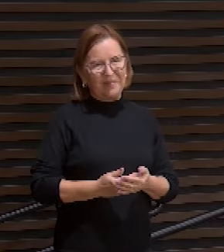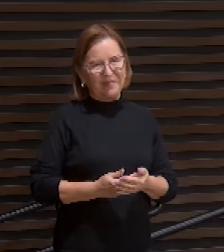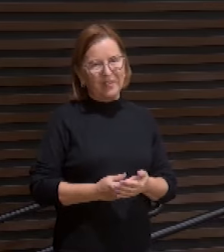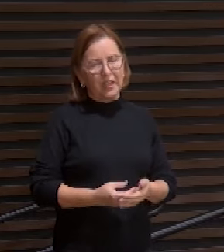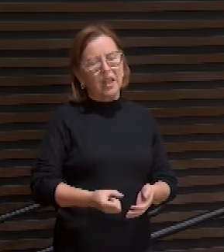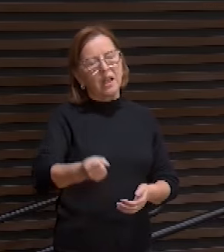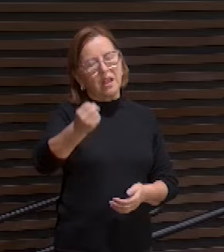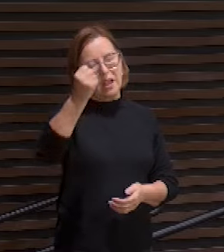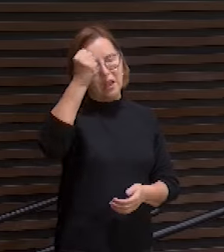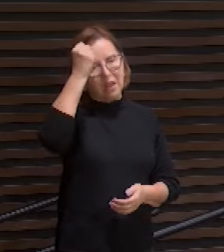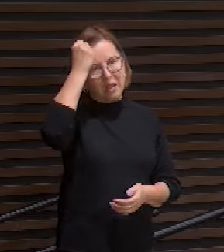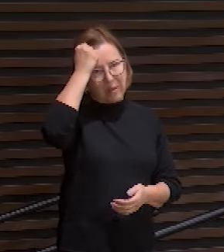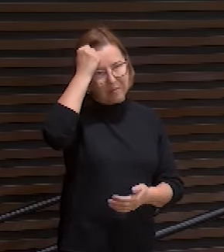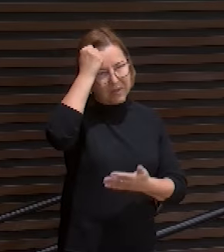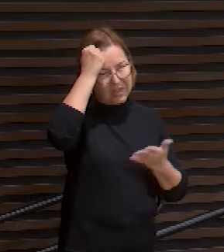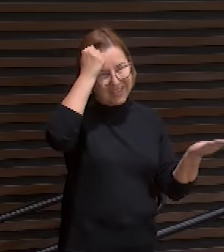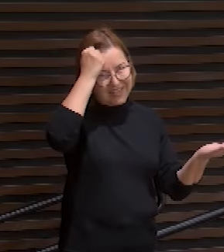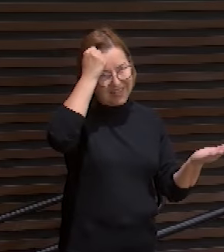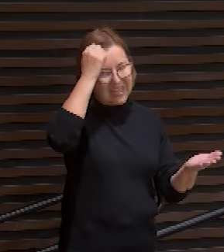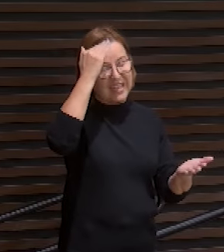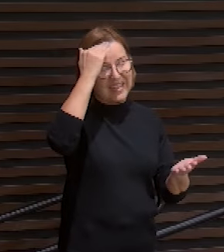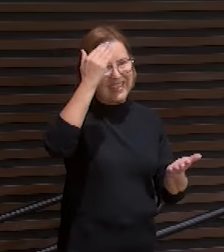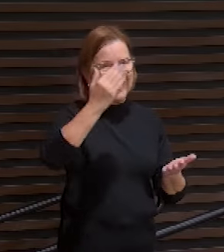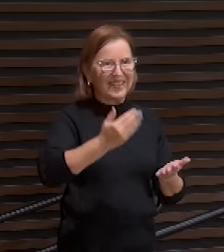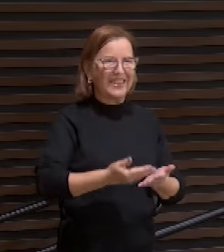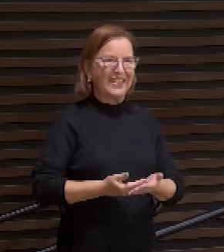arrependa-se e creia